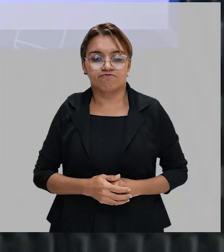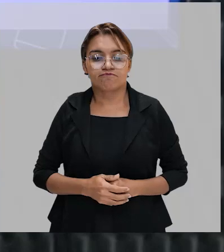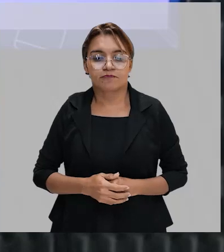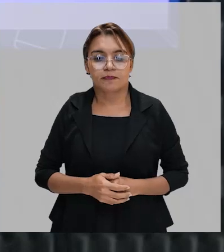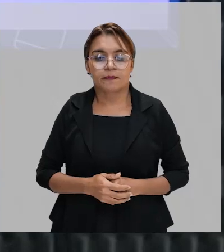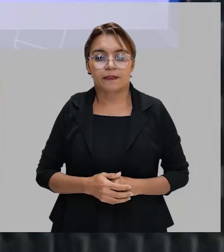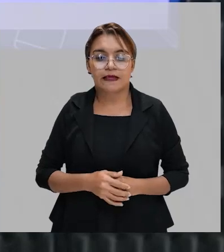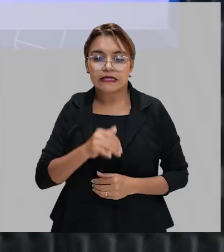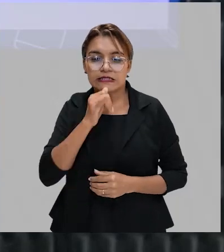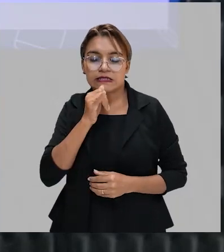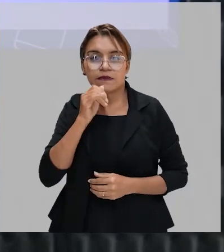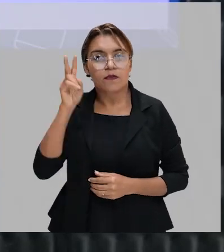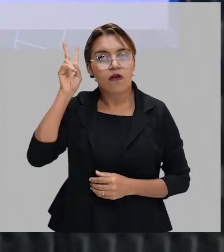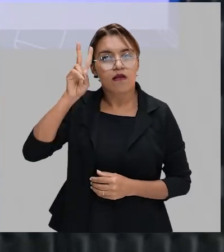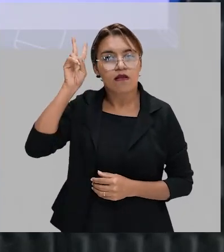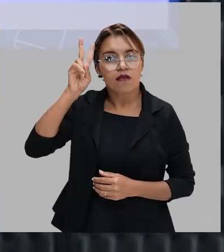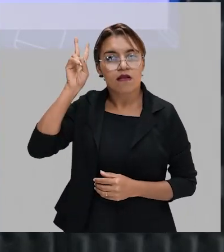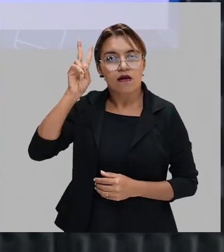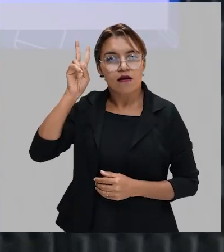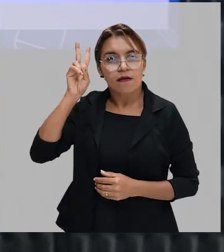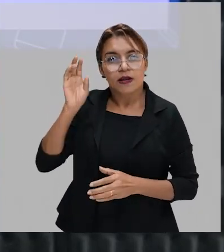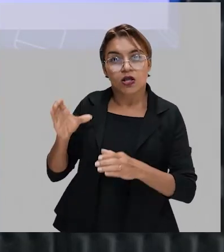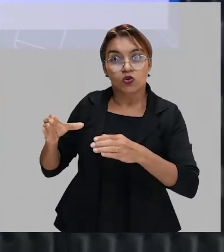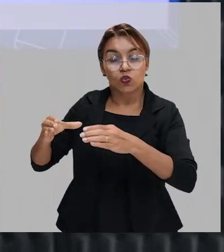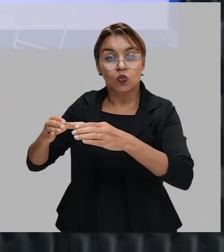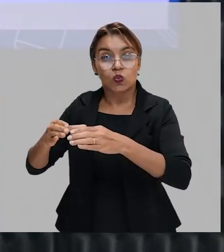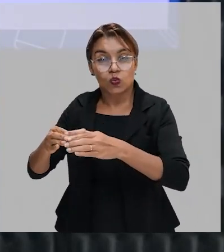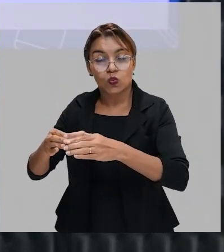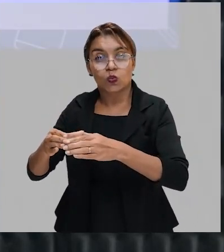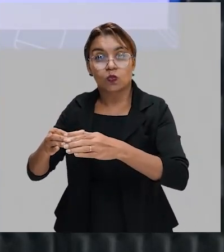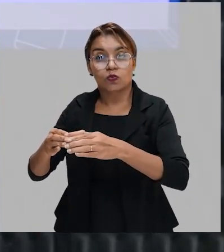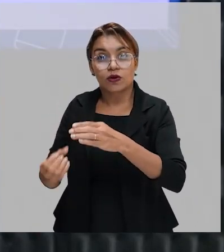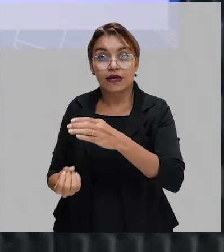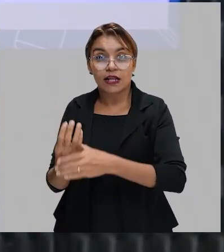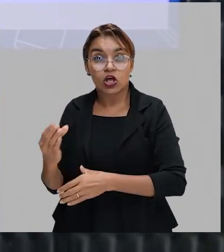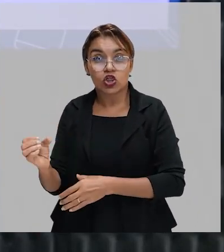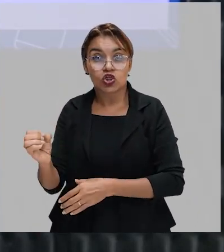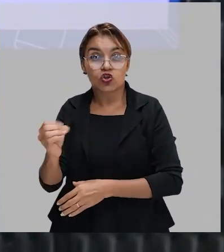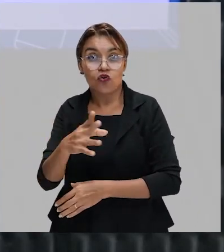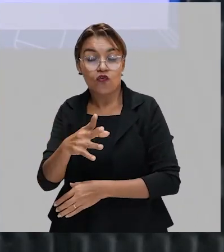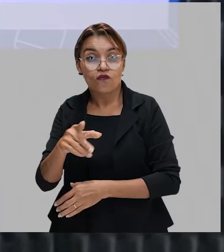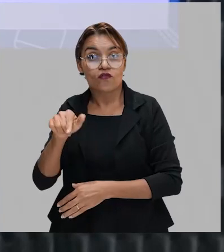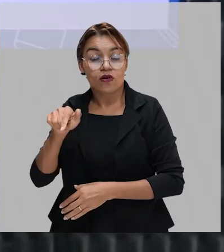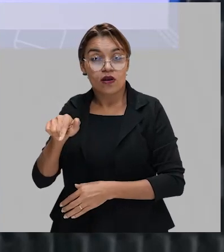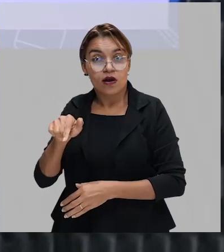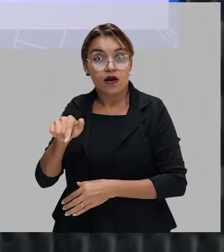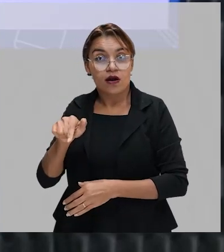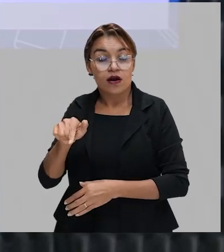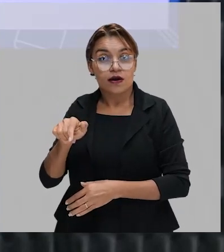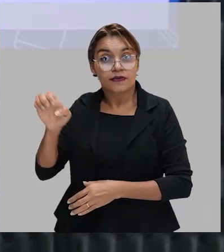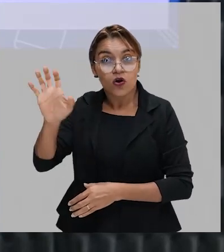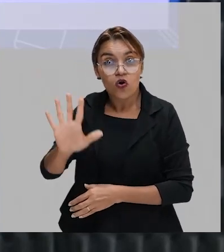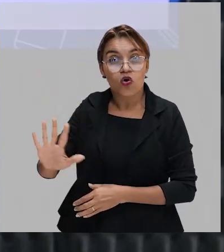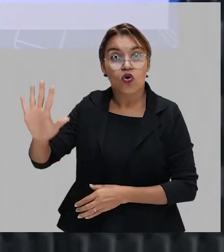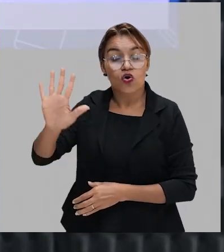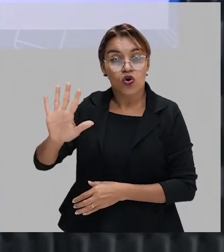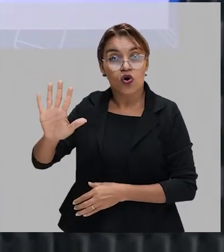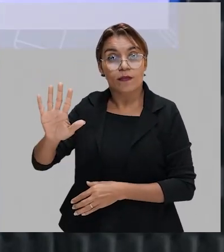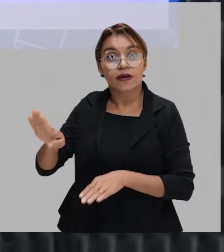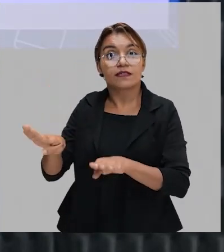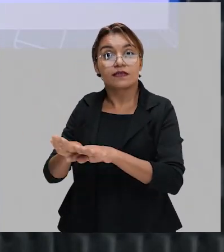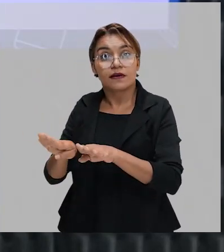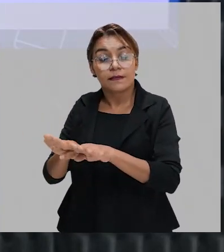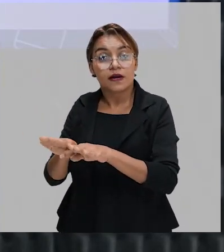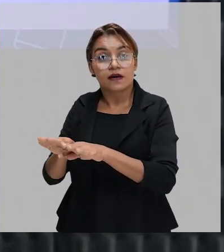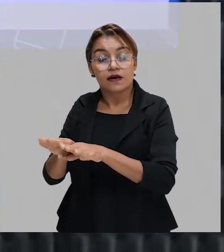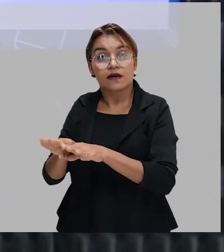se misturaram. Lembram da aula das vanguardas europeias? Então, aquilo que foi inovador na Europa também foi trazido para o